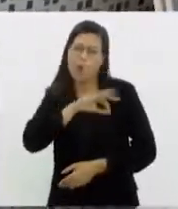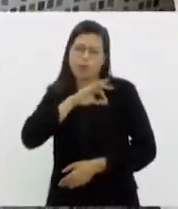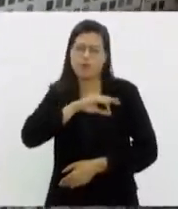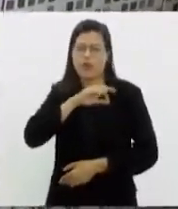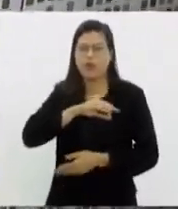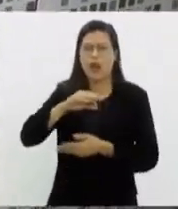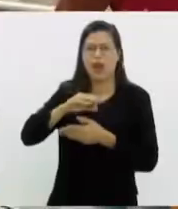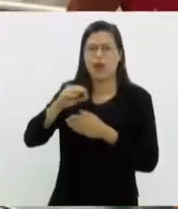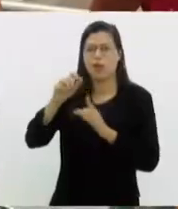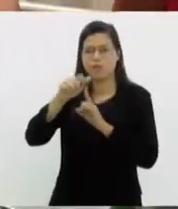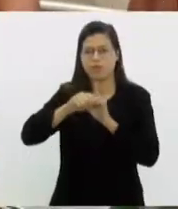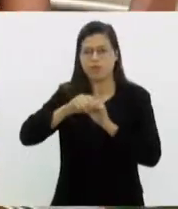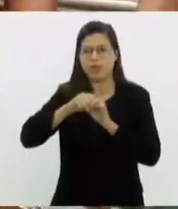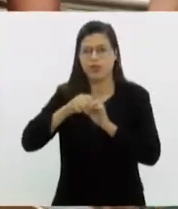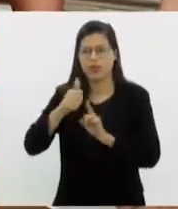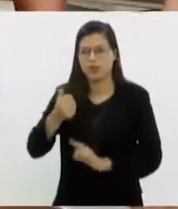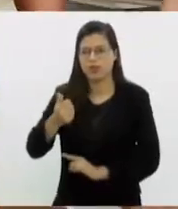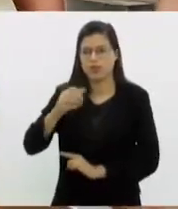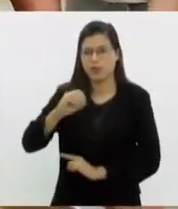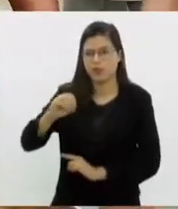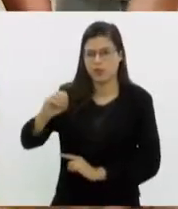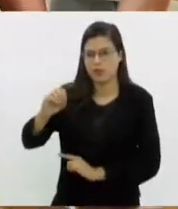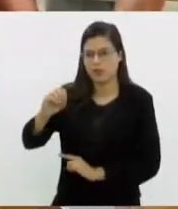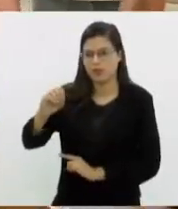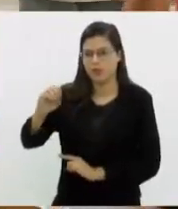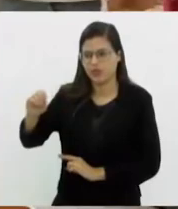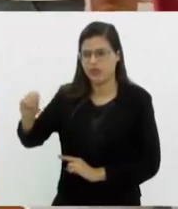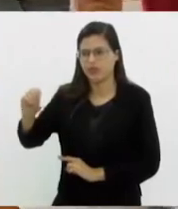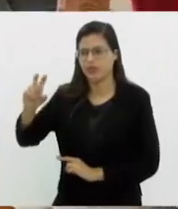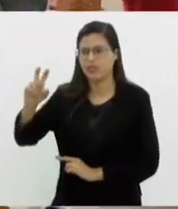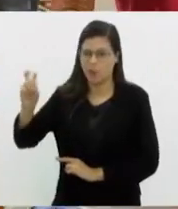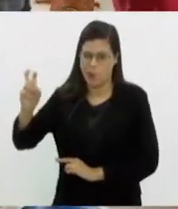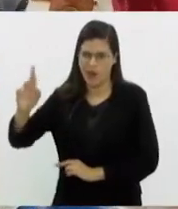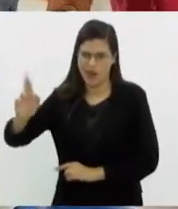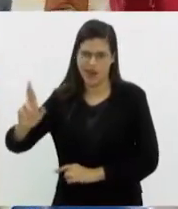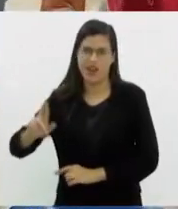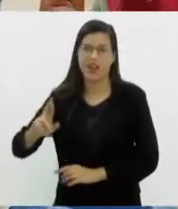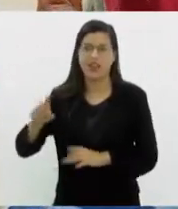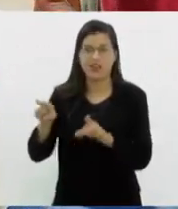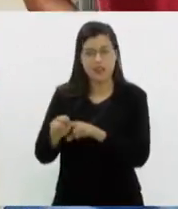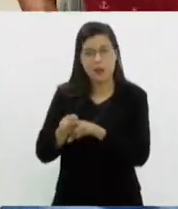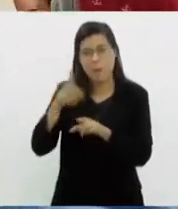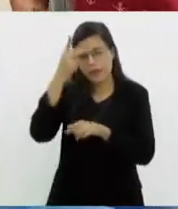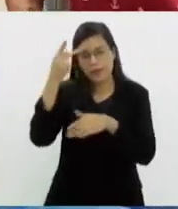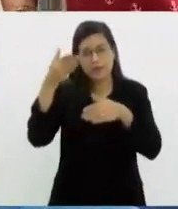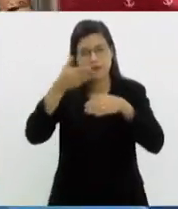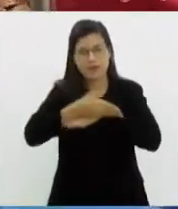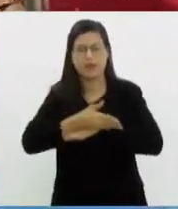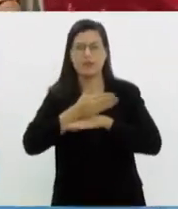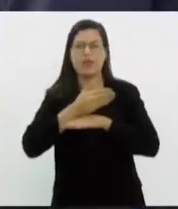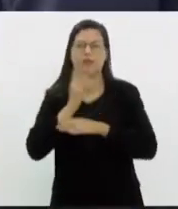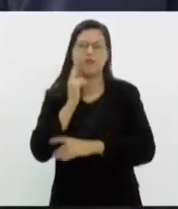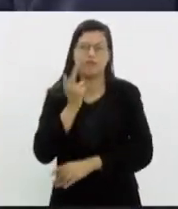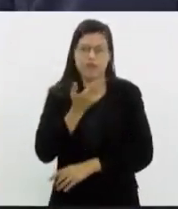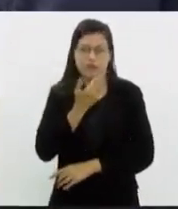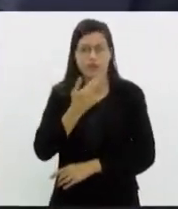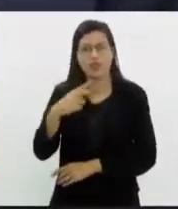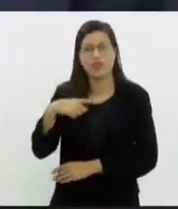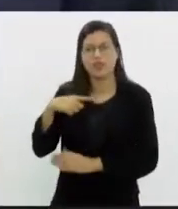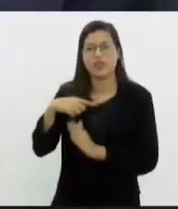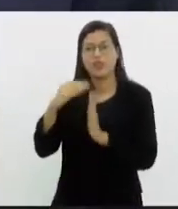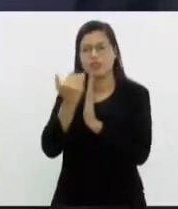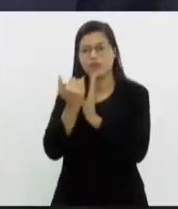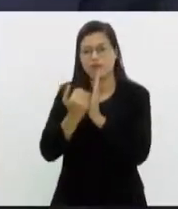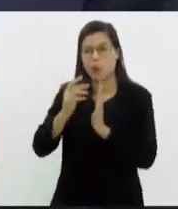mensais. Quem também frequenta os três restaurantes populares da cidade terá um menu diferente nesta sexta-feira. Por apenas R$ 2